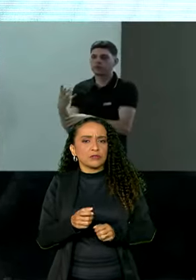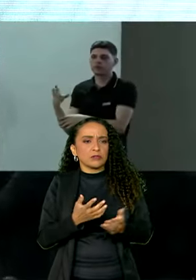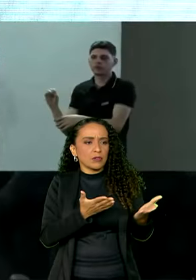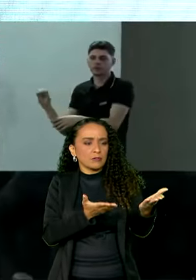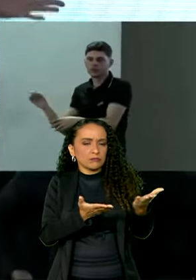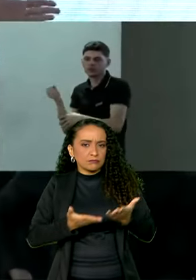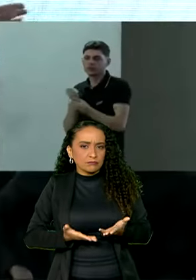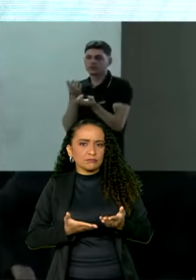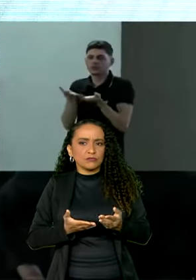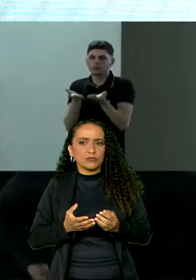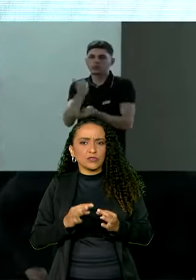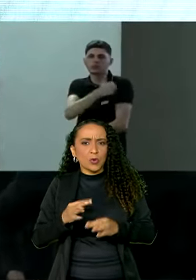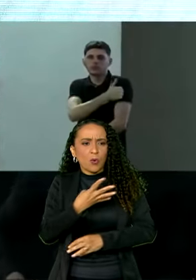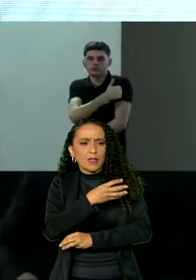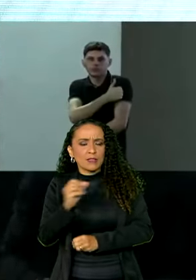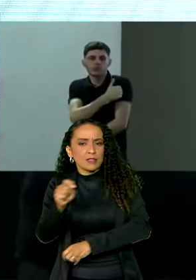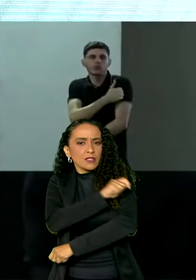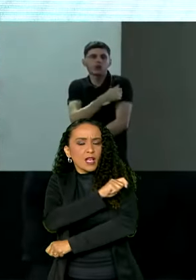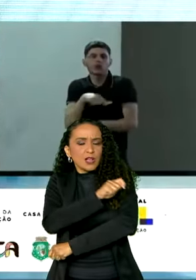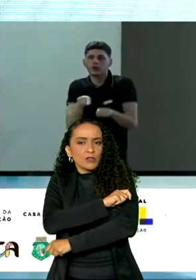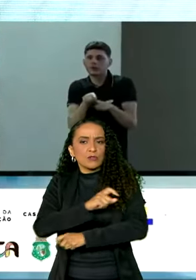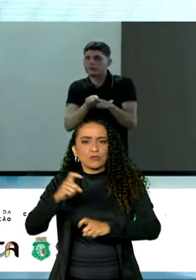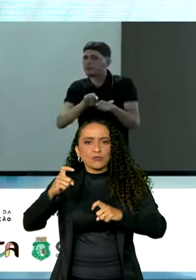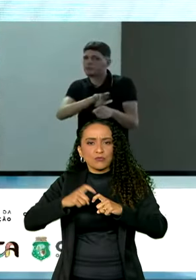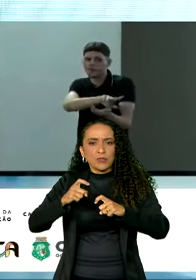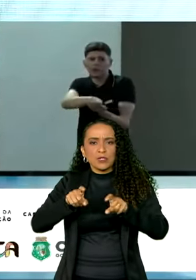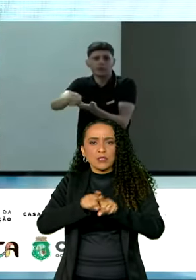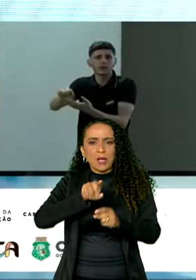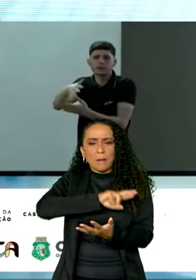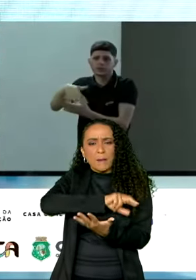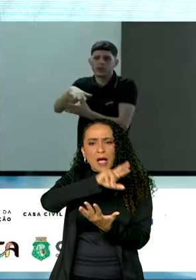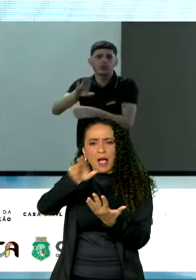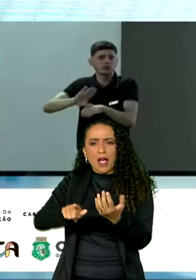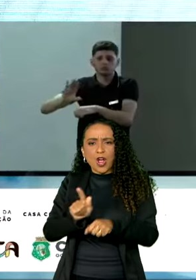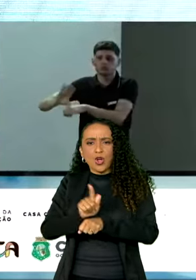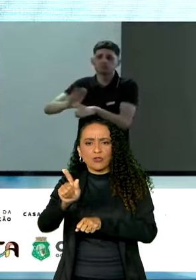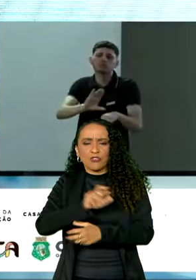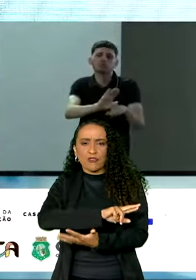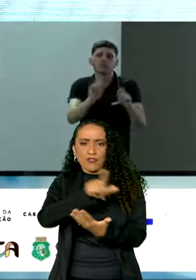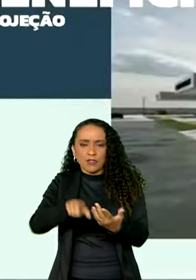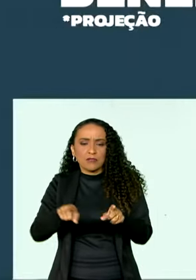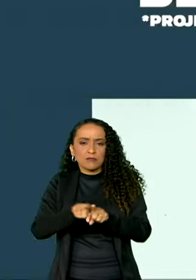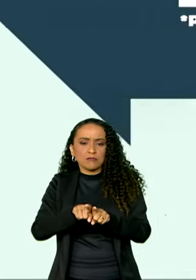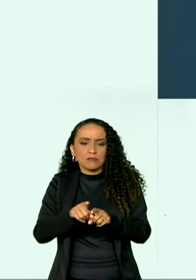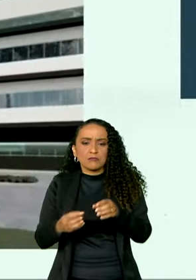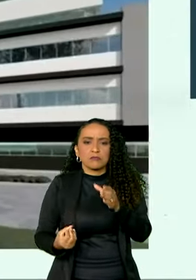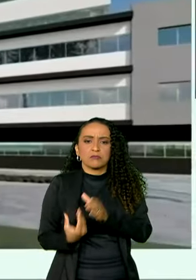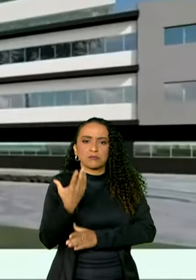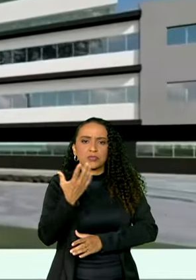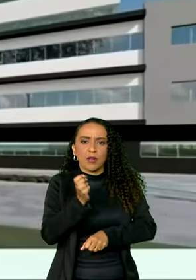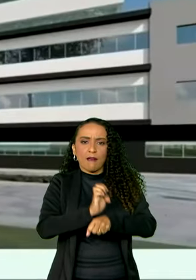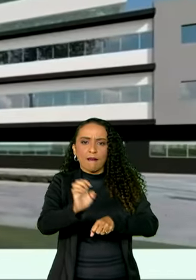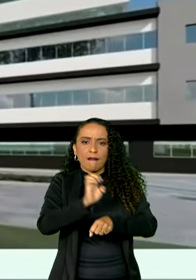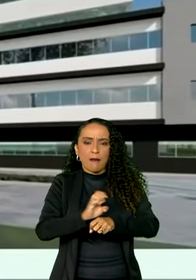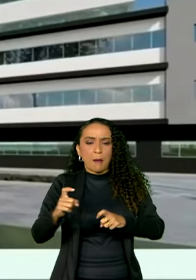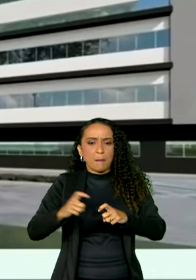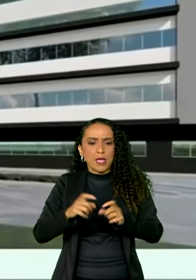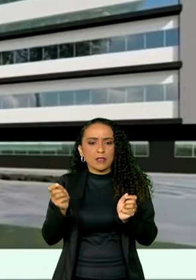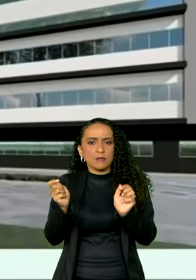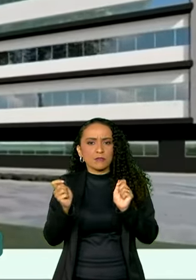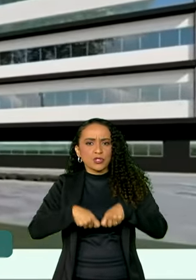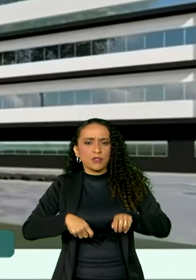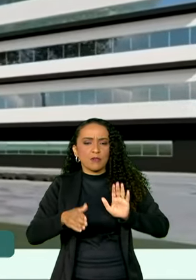alunos de medicina e todos os demais alunos de graduação dos diferentes cursos, ao estabelecermos a residência médica, nós vamos poder